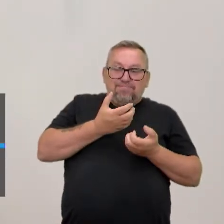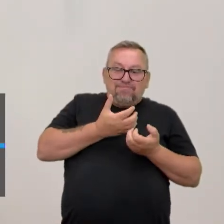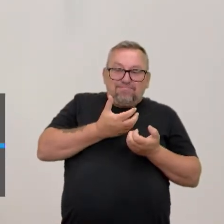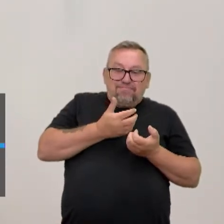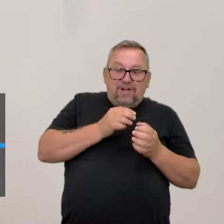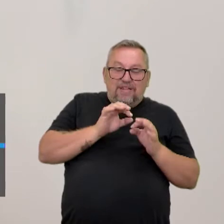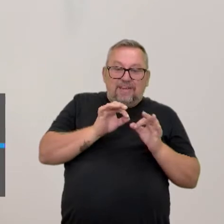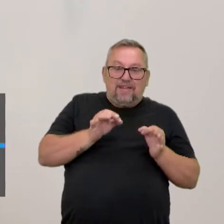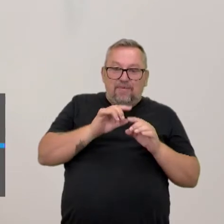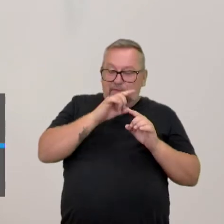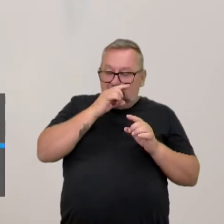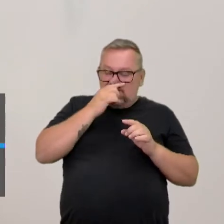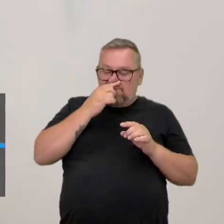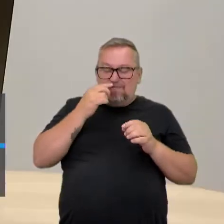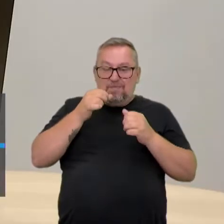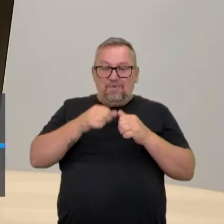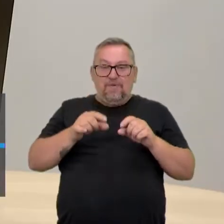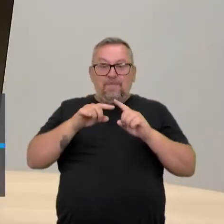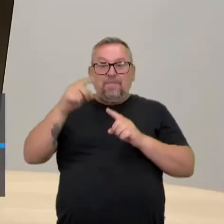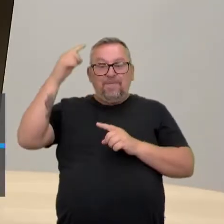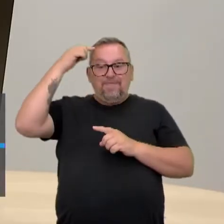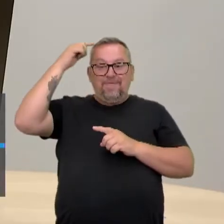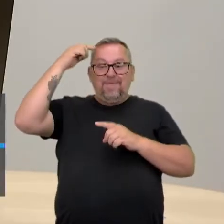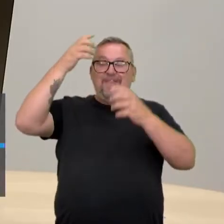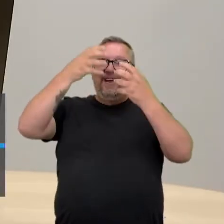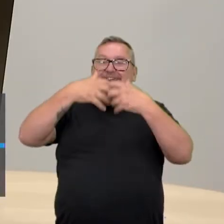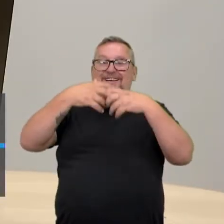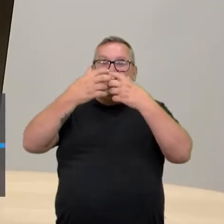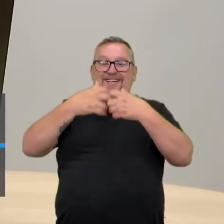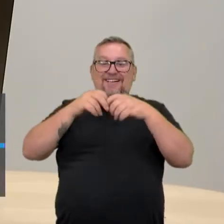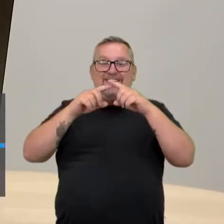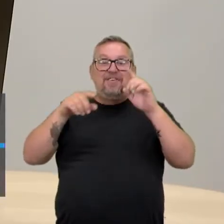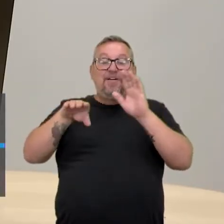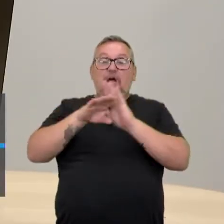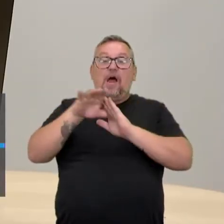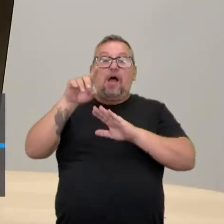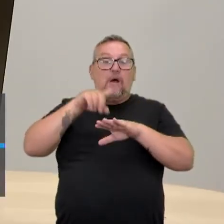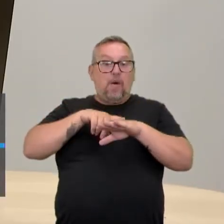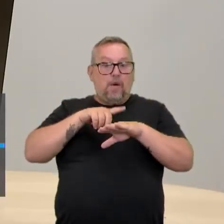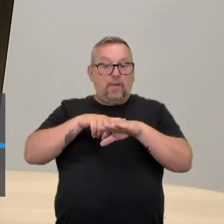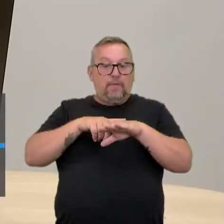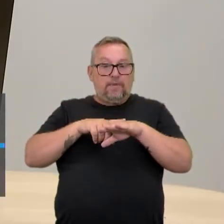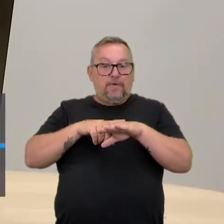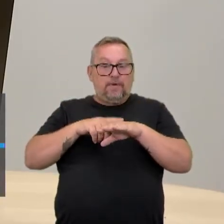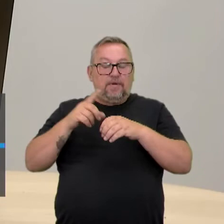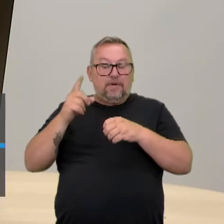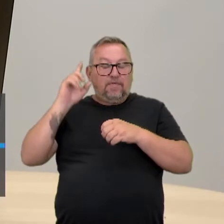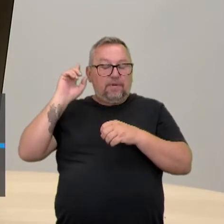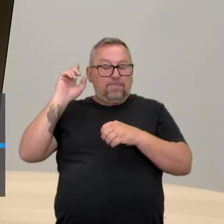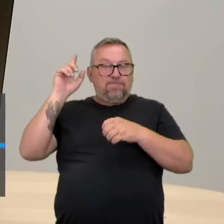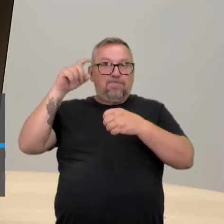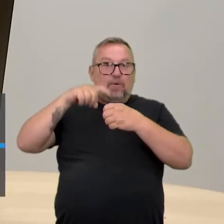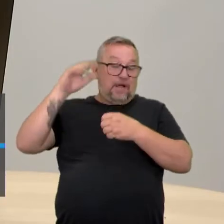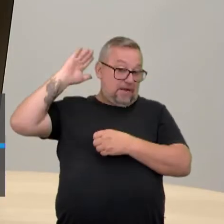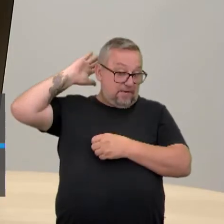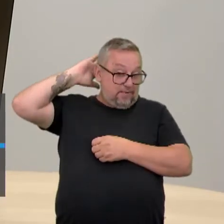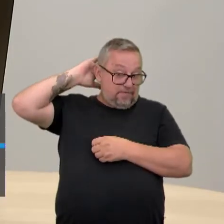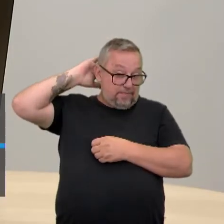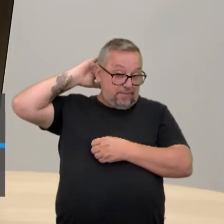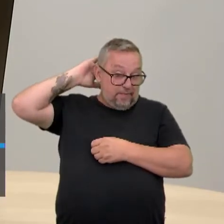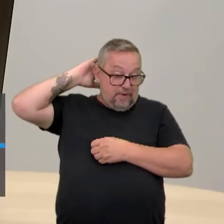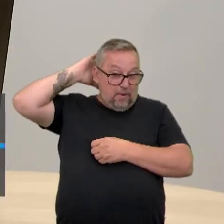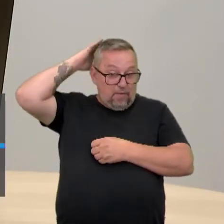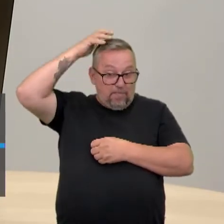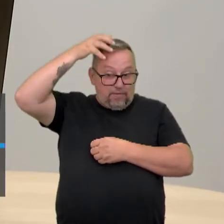ficam, né? No nosso cérebro e vai ter uma hora que elas vão voltar à tona, né? Então, mais ou menos como